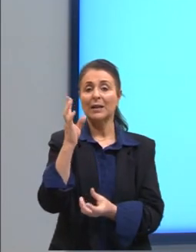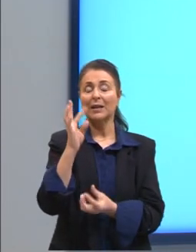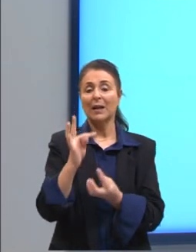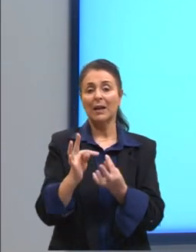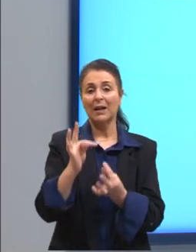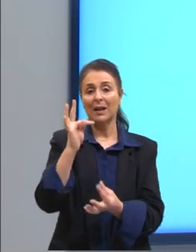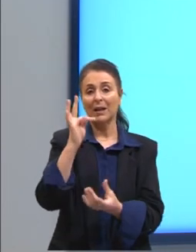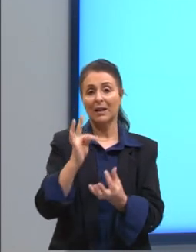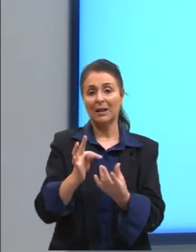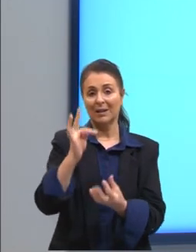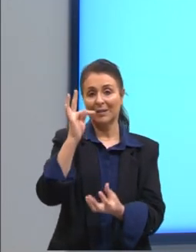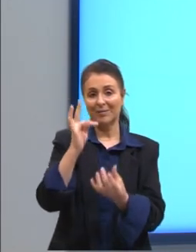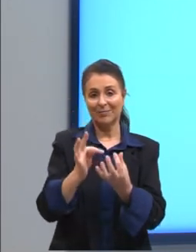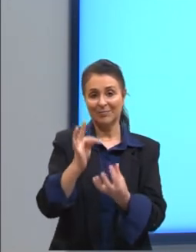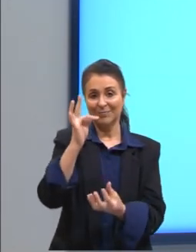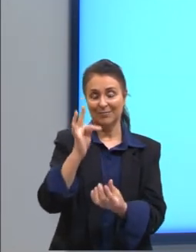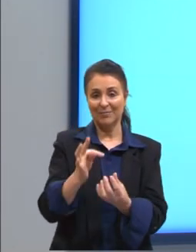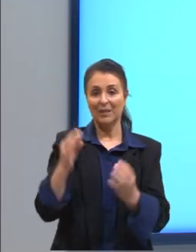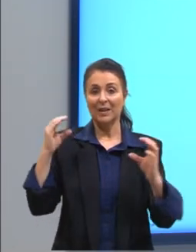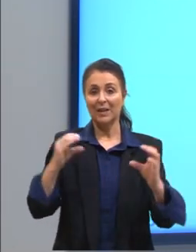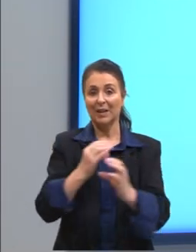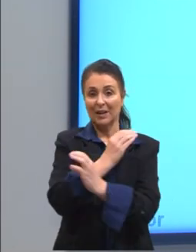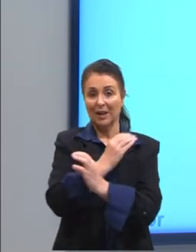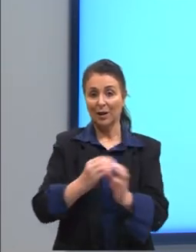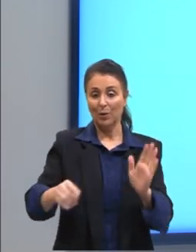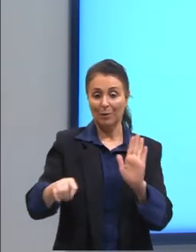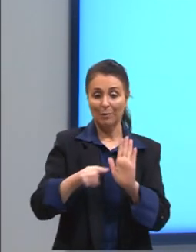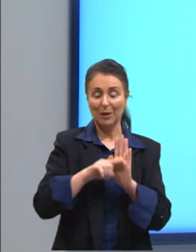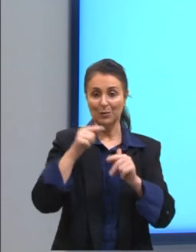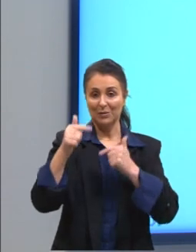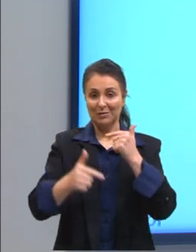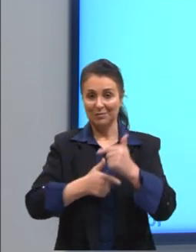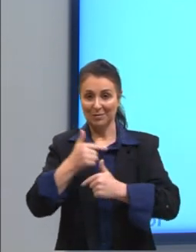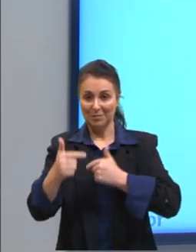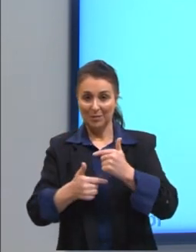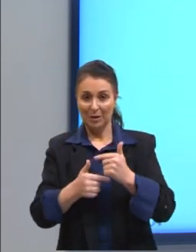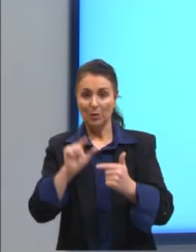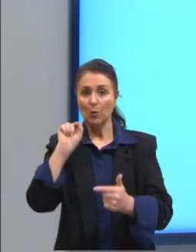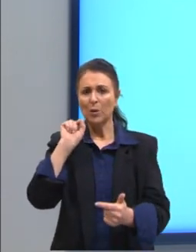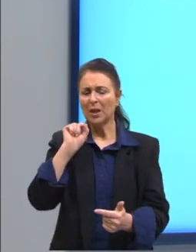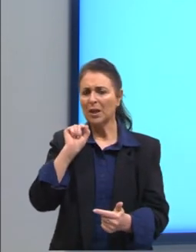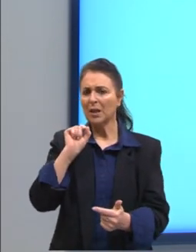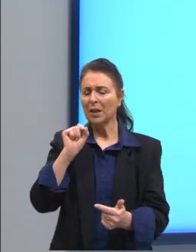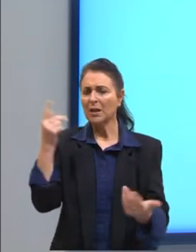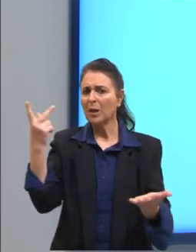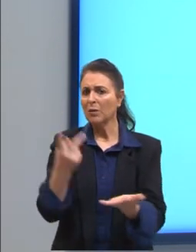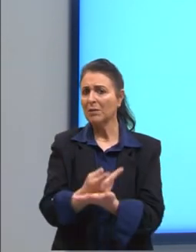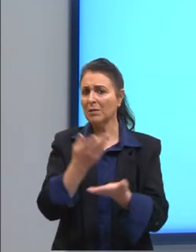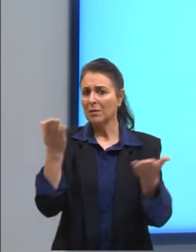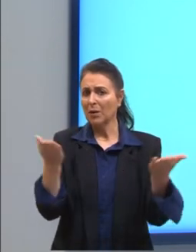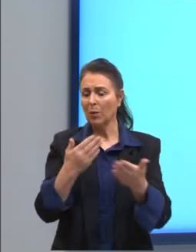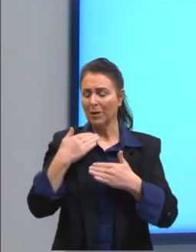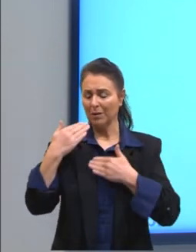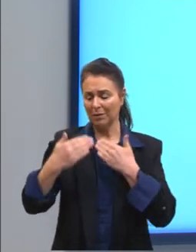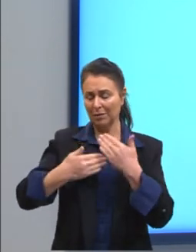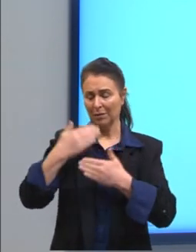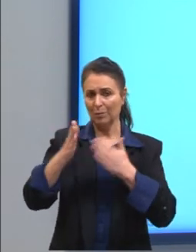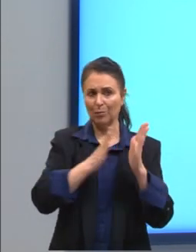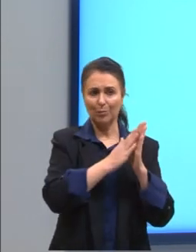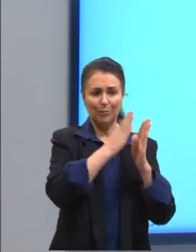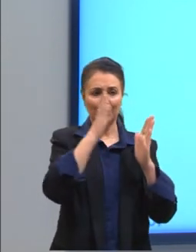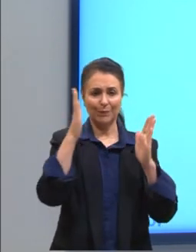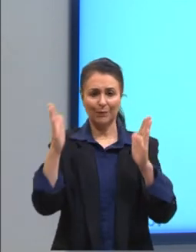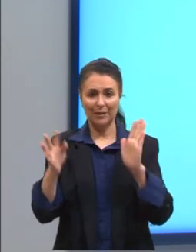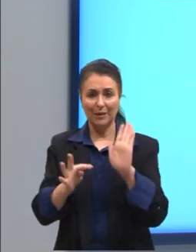Energia interna igual a calor menos trabalho. O que está acontecendo aqui nesse processo? Como eu falei para vocês, a